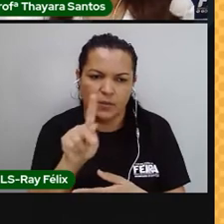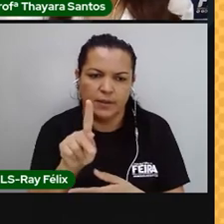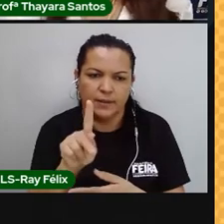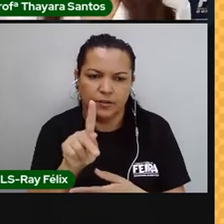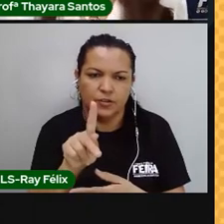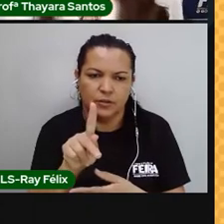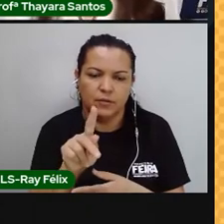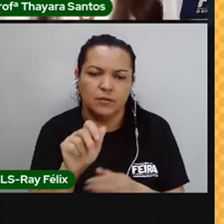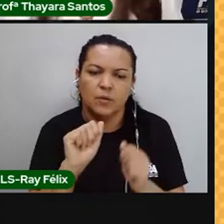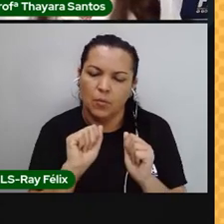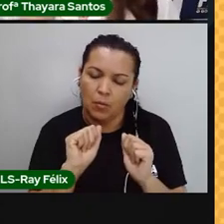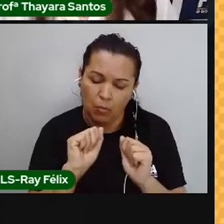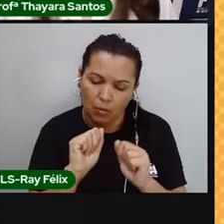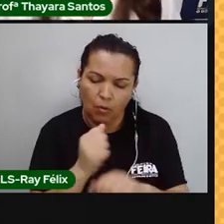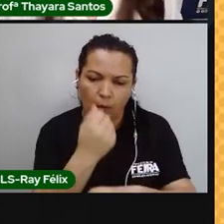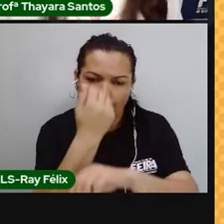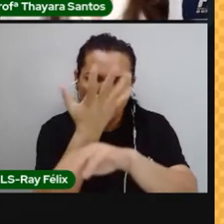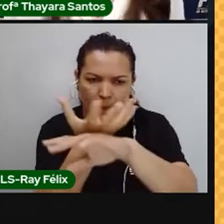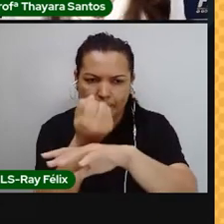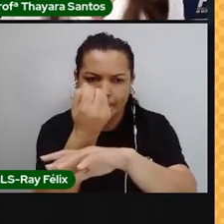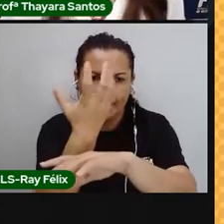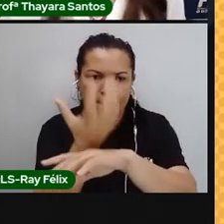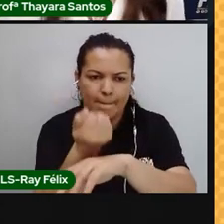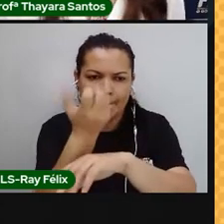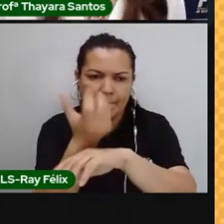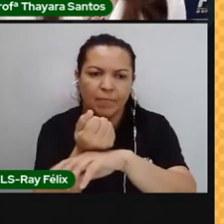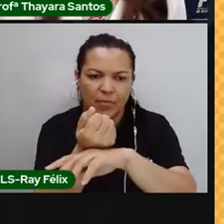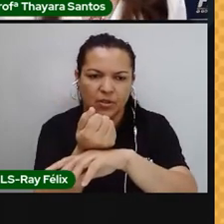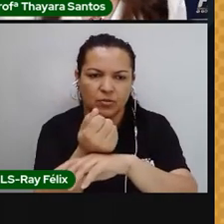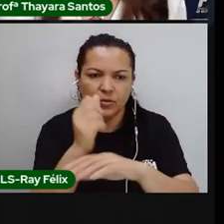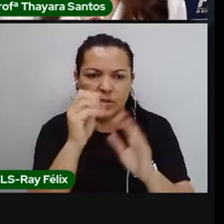quem puder, baixe e divirta um pouquinho com esse conteúdo.